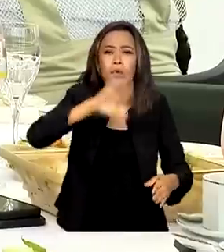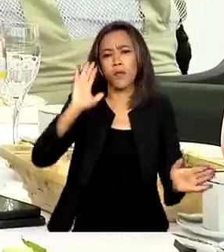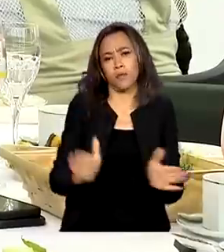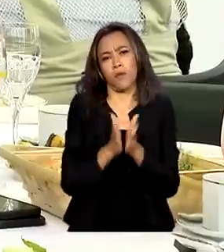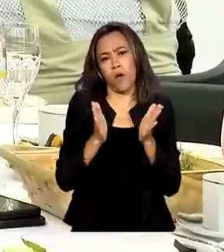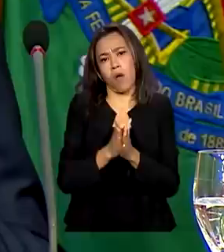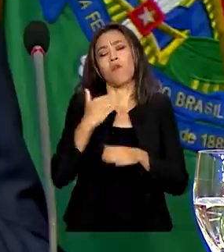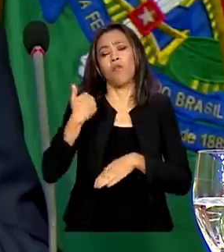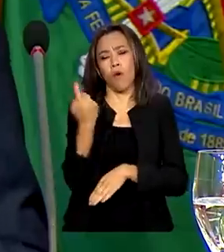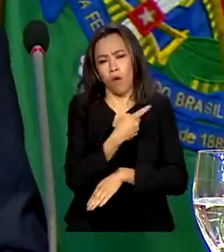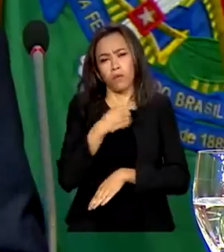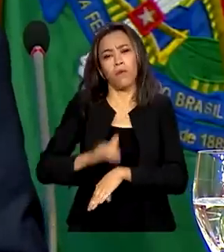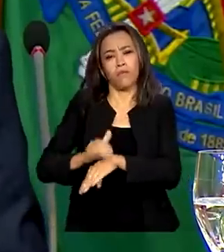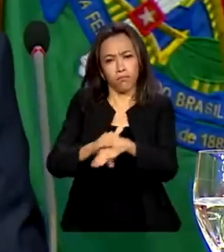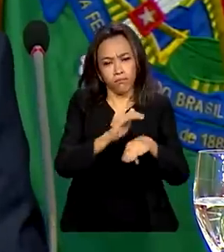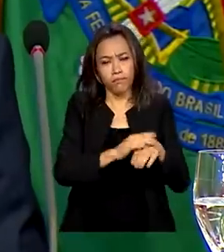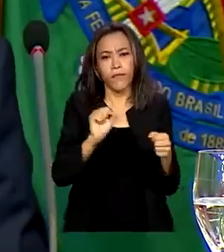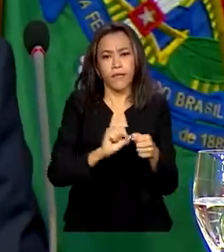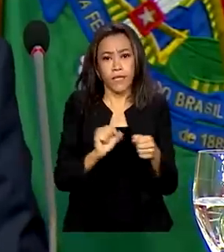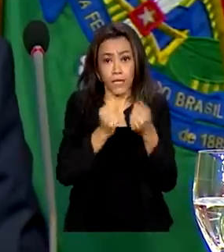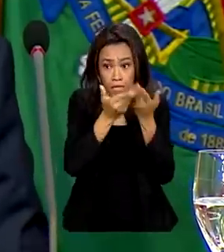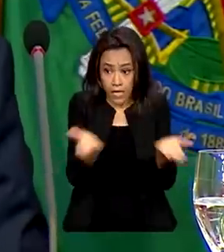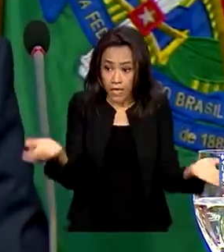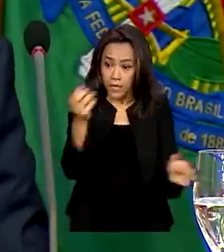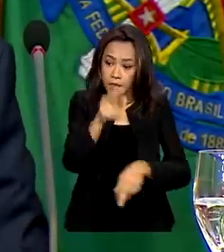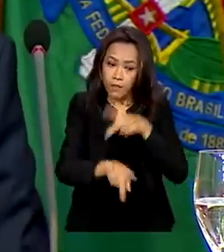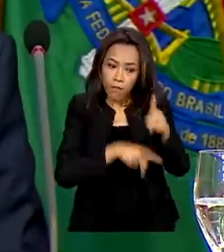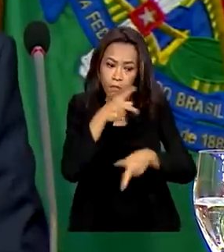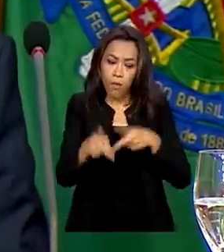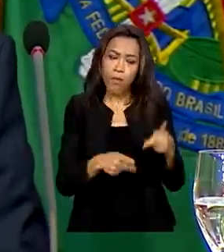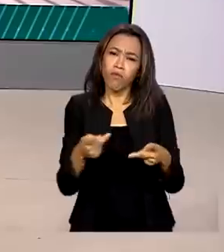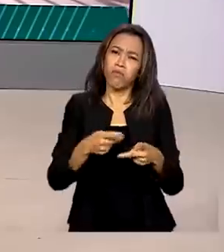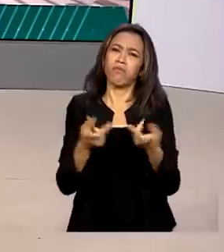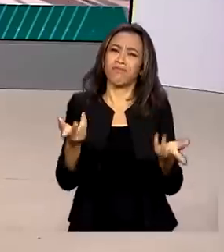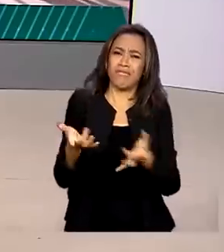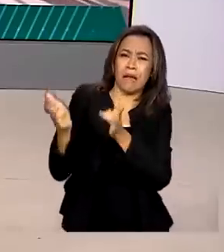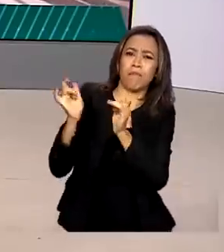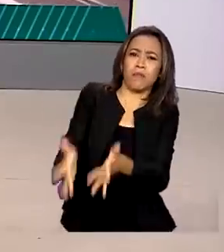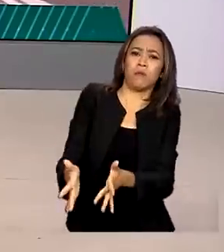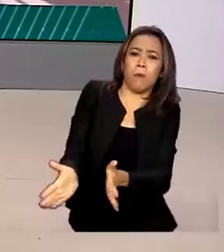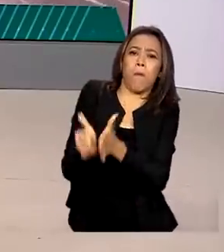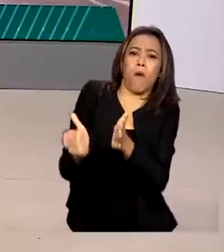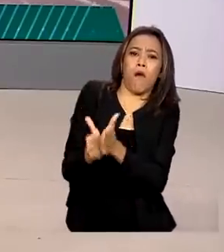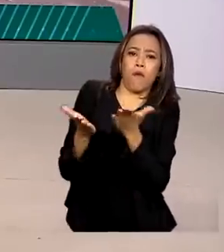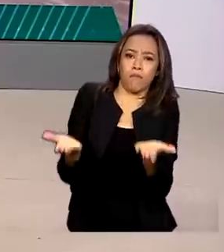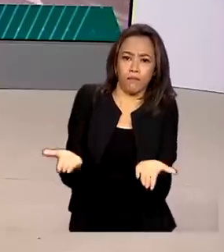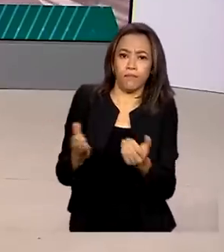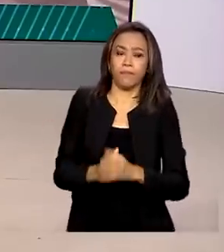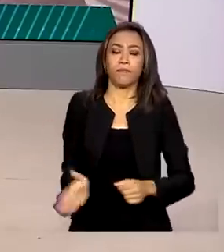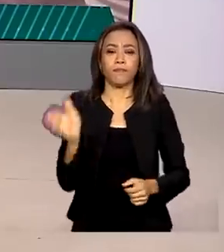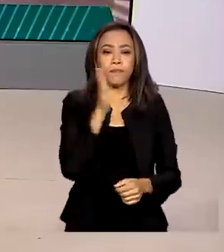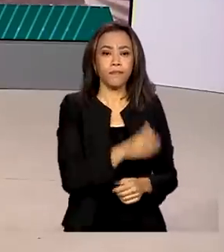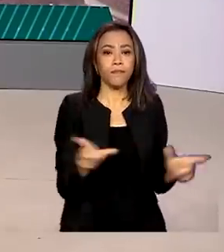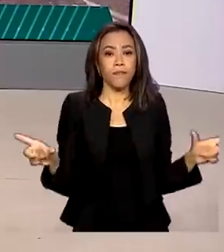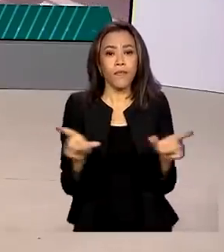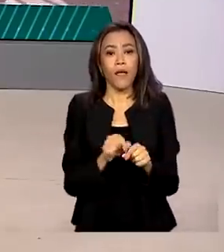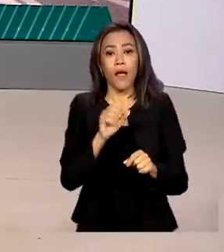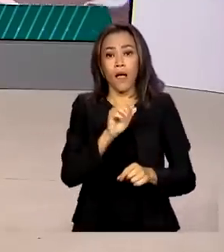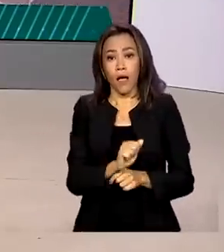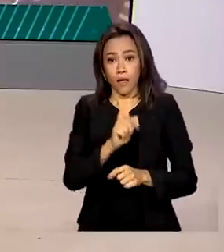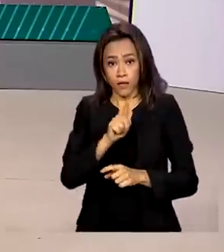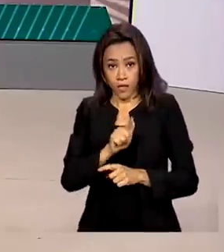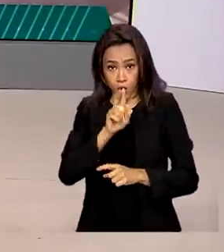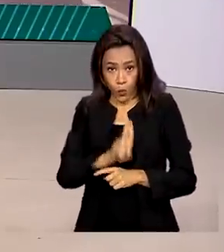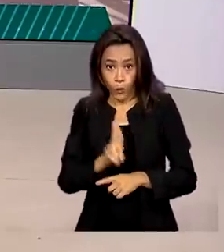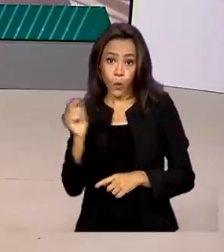Nós vamos fazer com que esse povo deixe de ser miserável. A Advocacia-Geral da União conseguiu